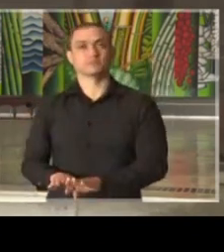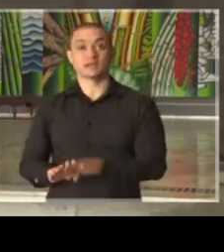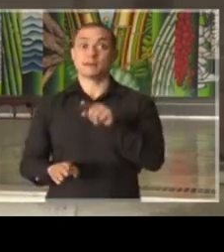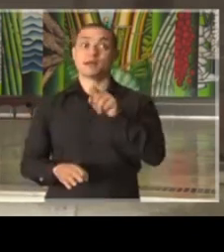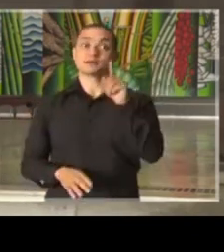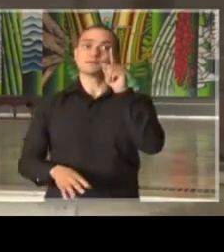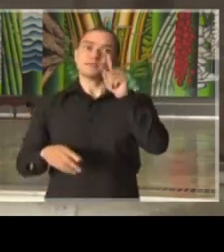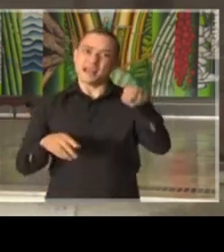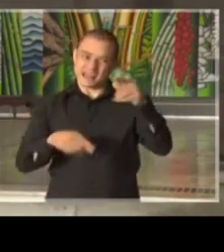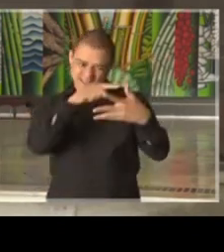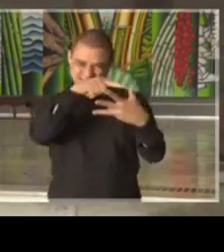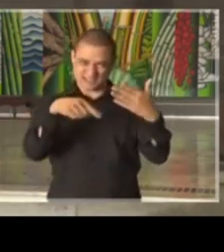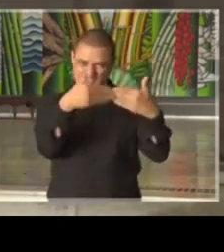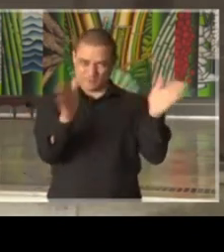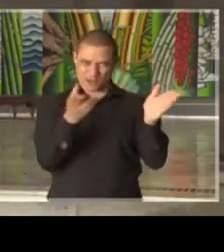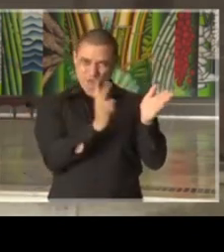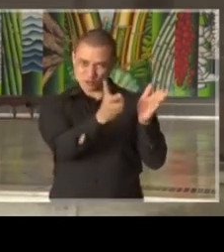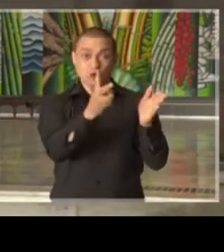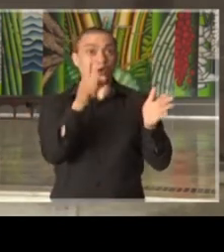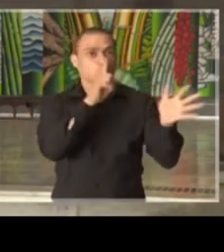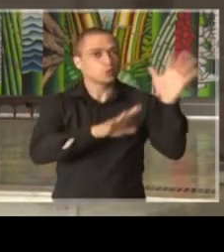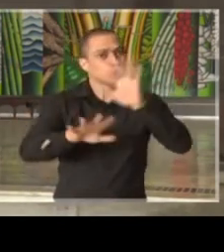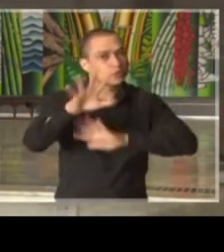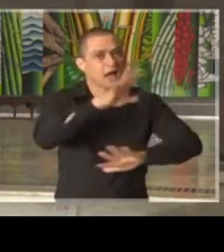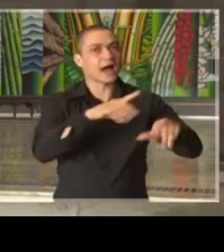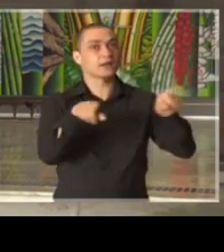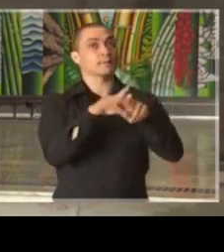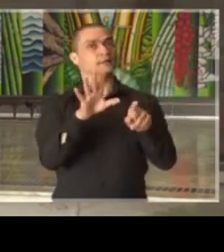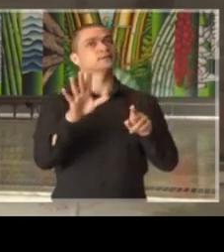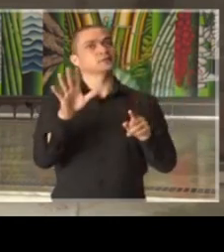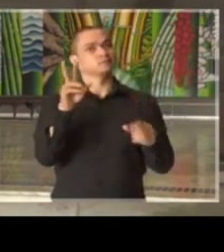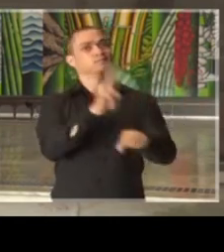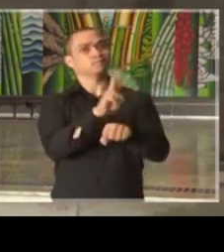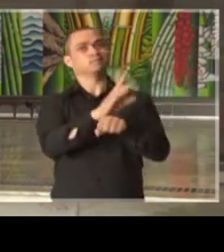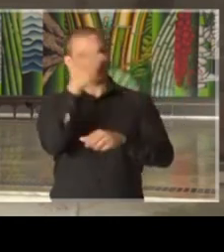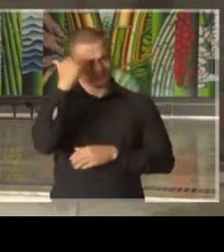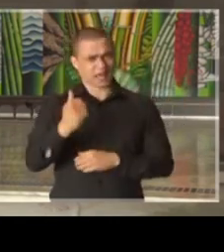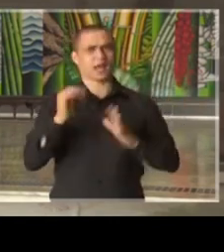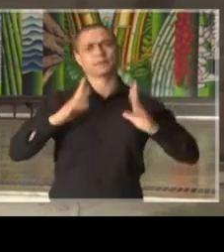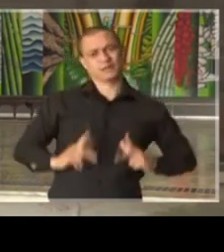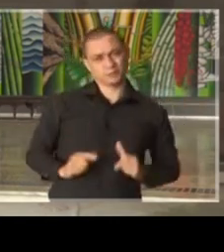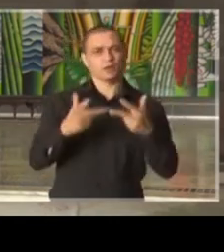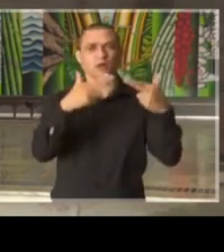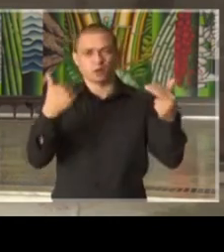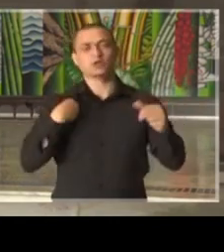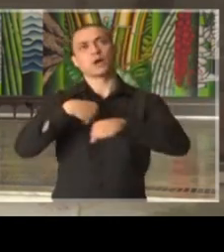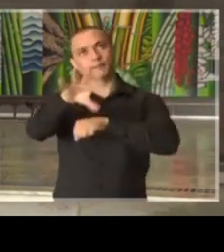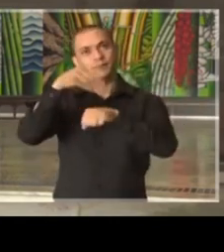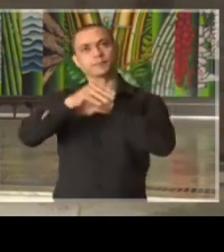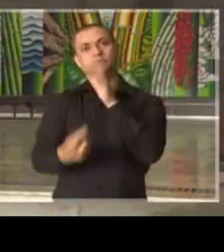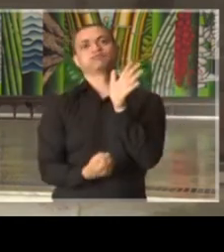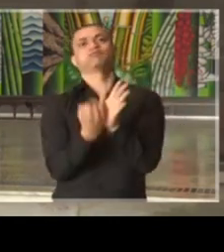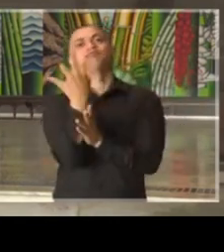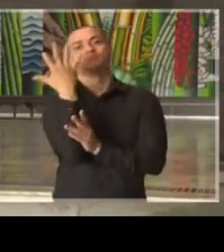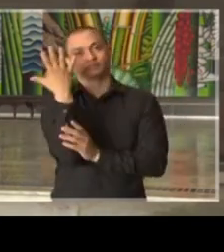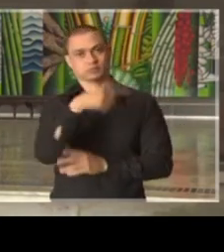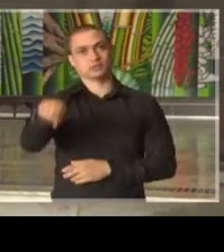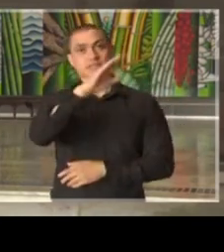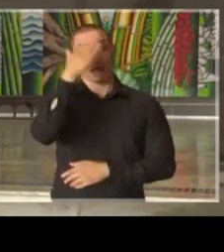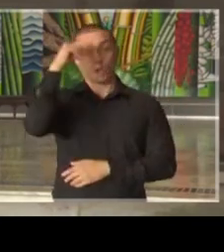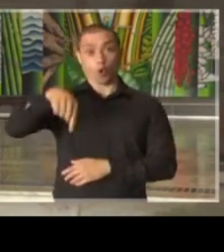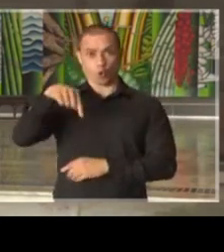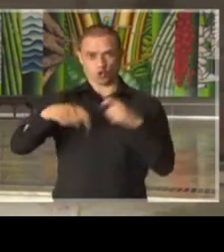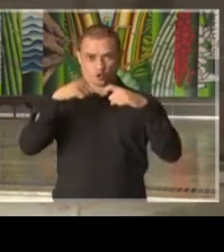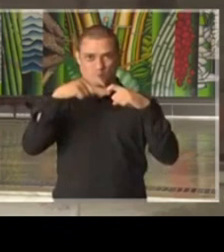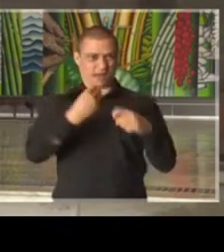resguardados os cuidados e o zelo que todos já sabem e várias vezes nós já aqui informamos e hoje os médicos que